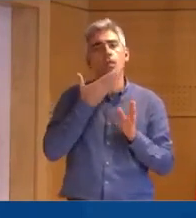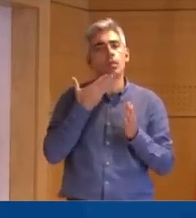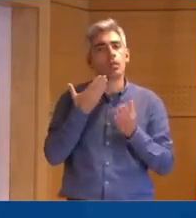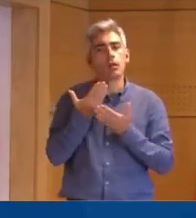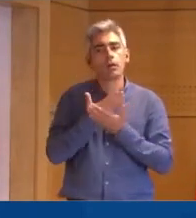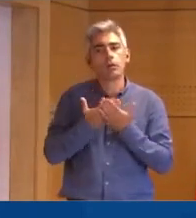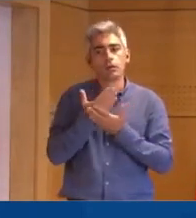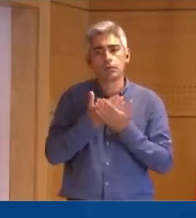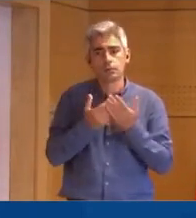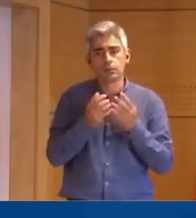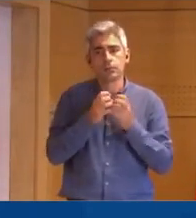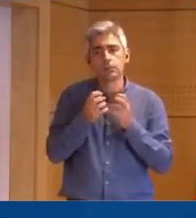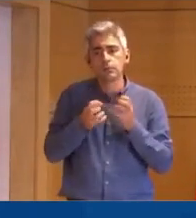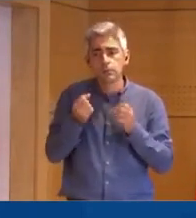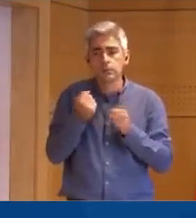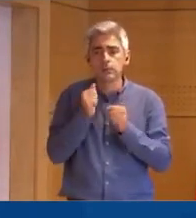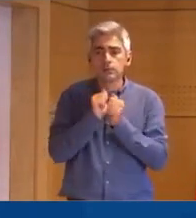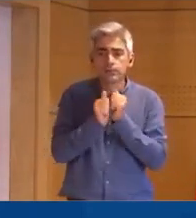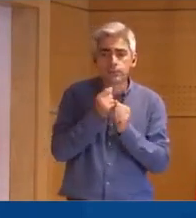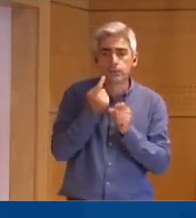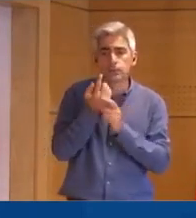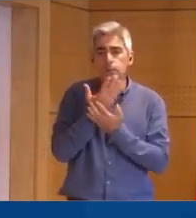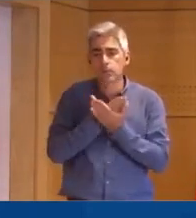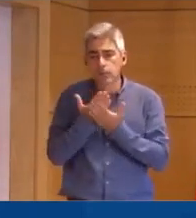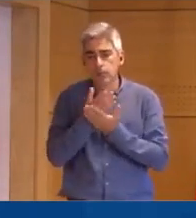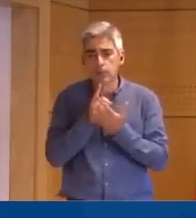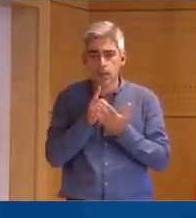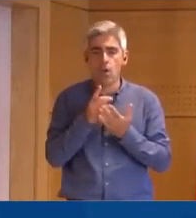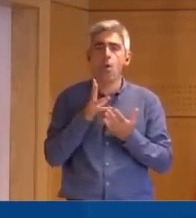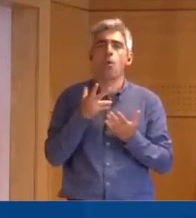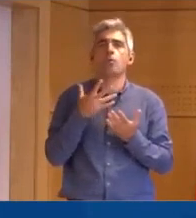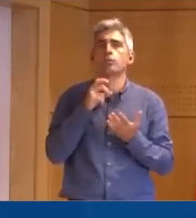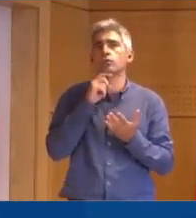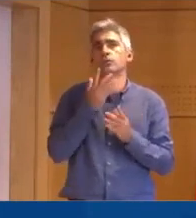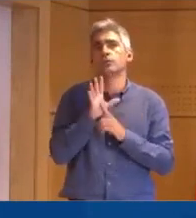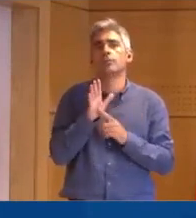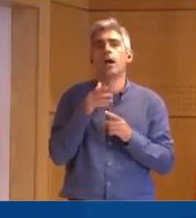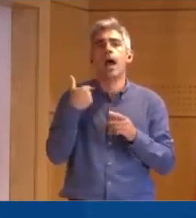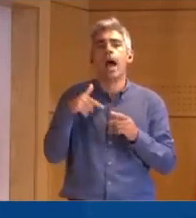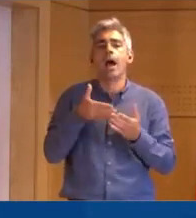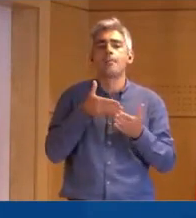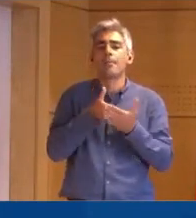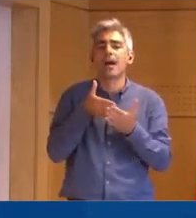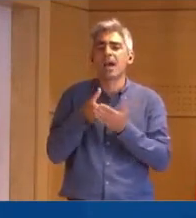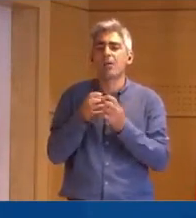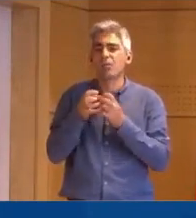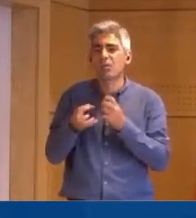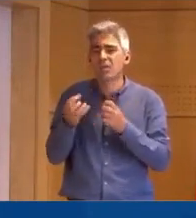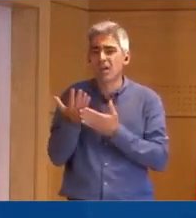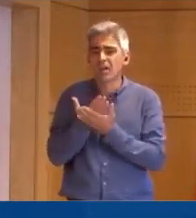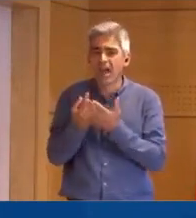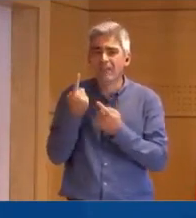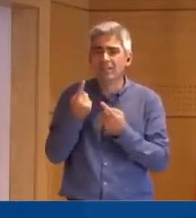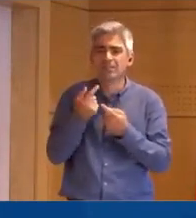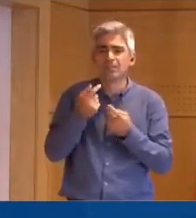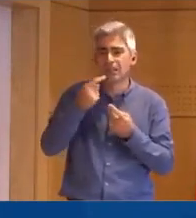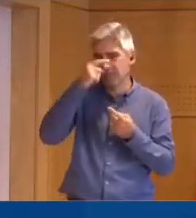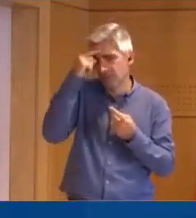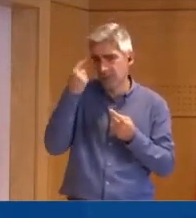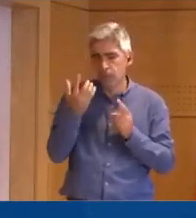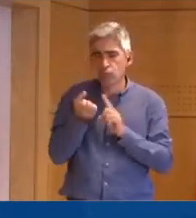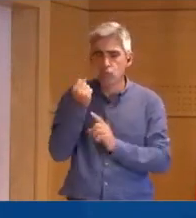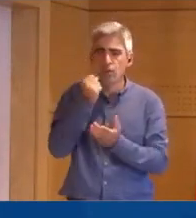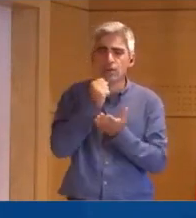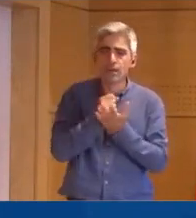Realização, simplificação, desburocratização ou, no fundo, quiser, remover as barreiras burocráticas que impediam que, muitas vezes, os vistos